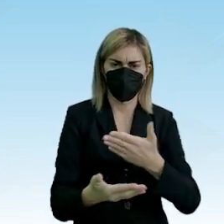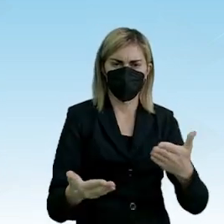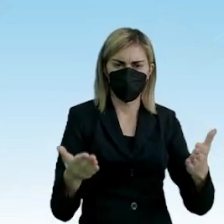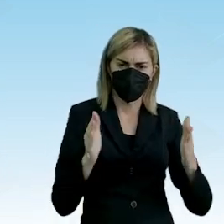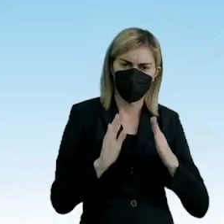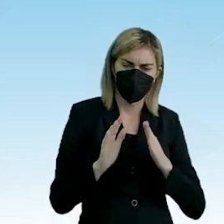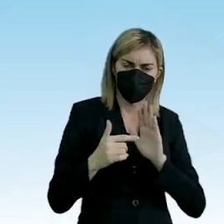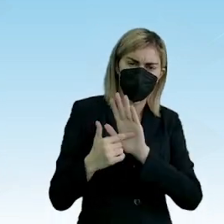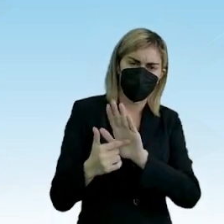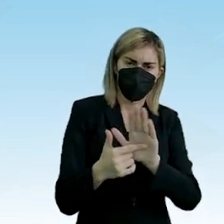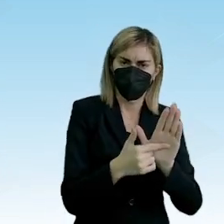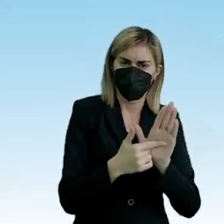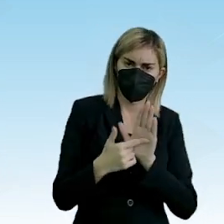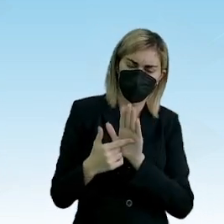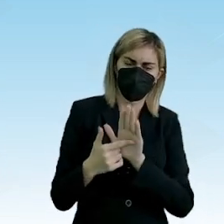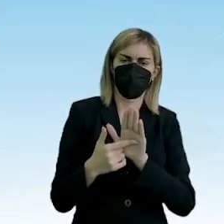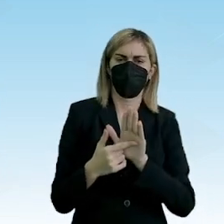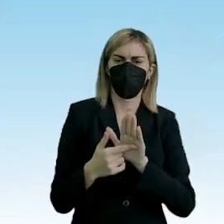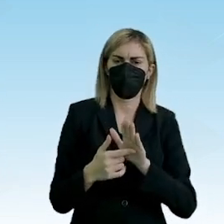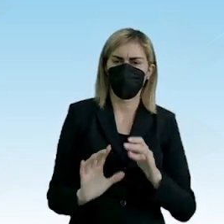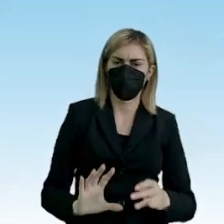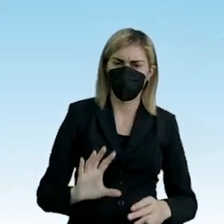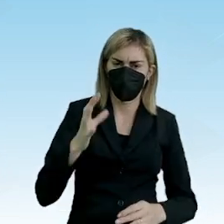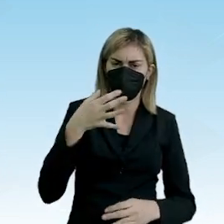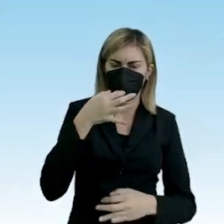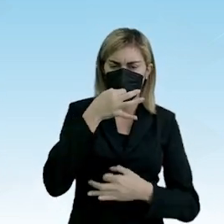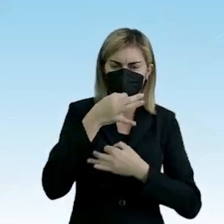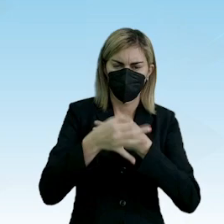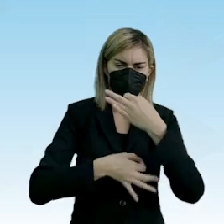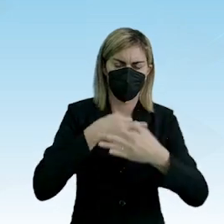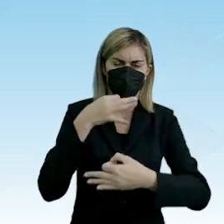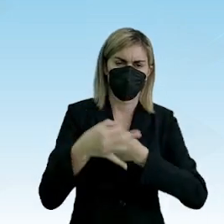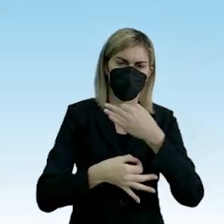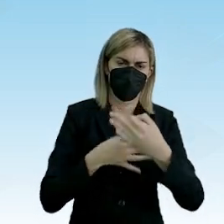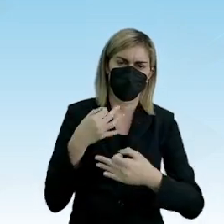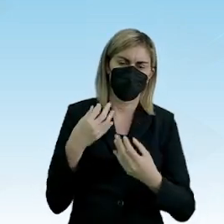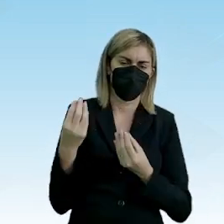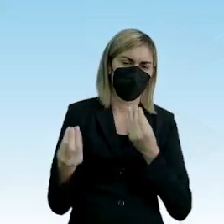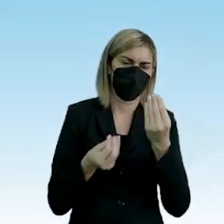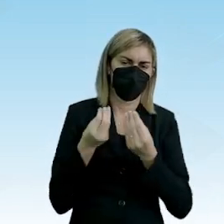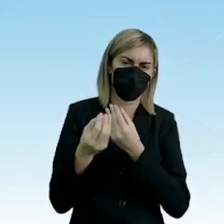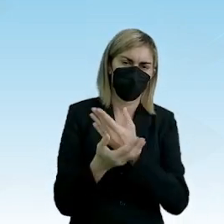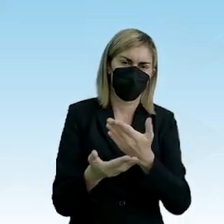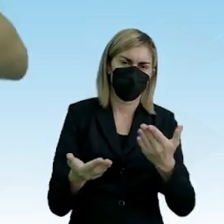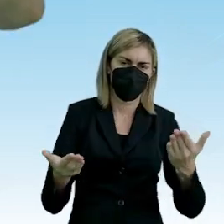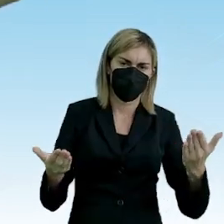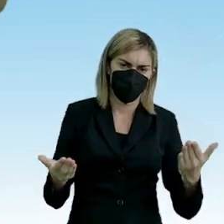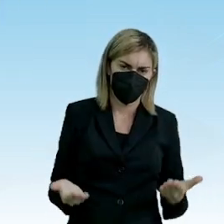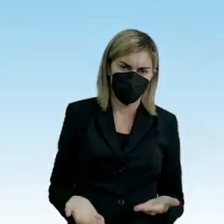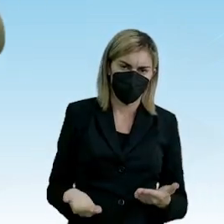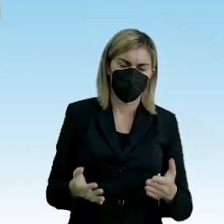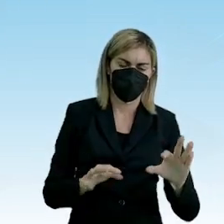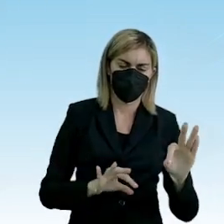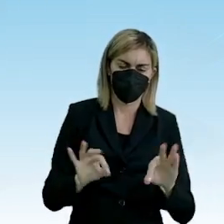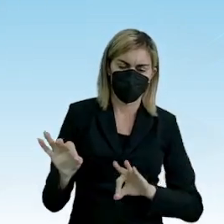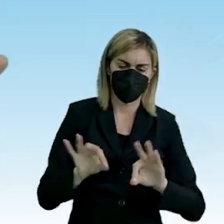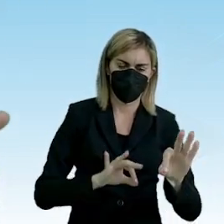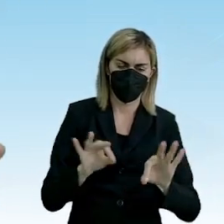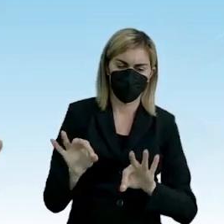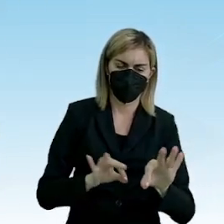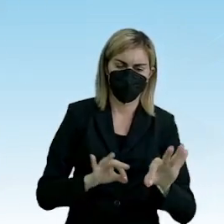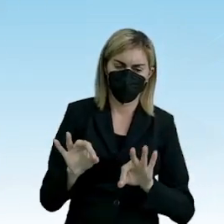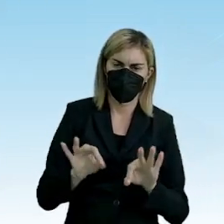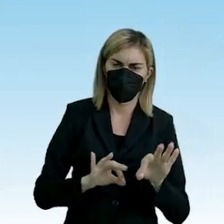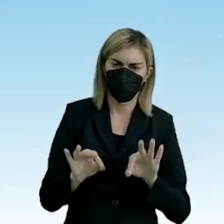expor o fato e vai argumentar como vocês estão se preparando